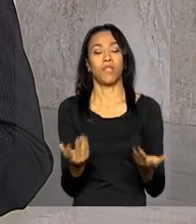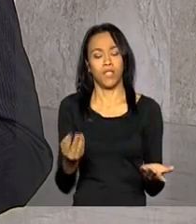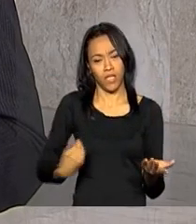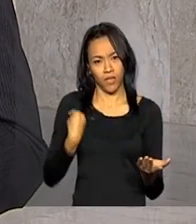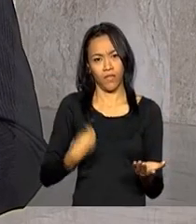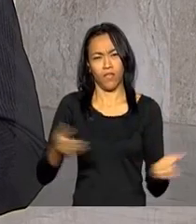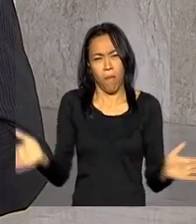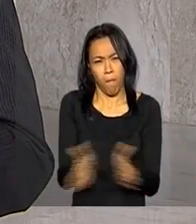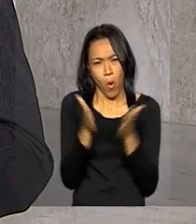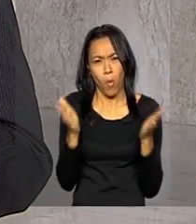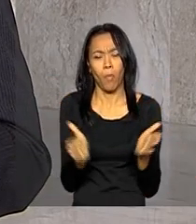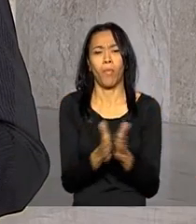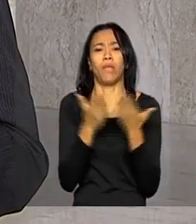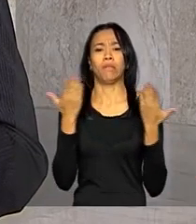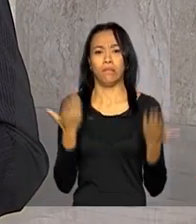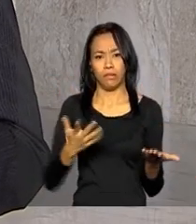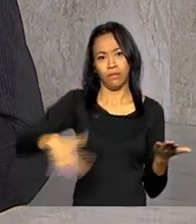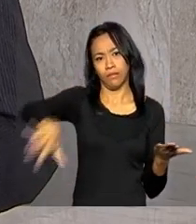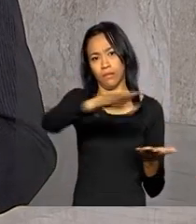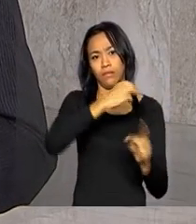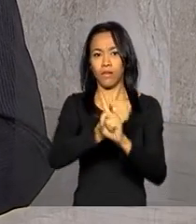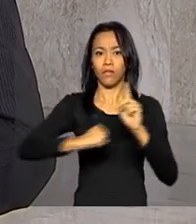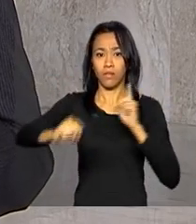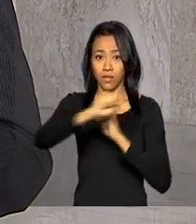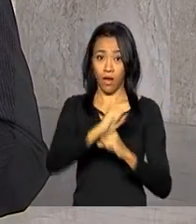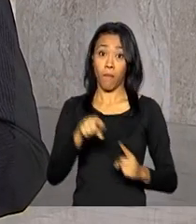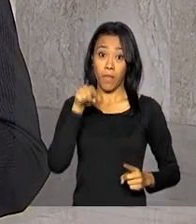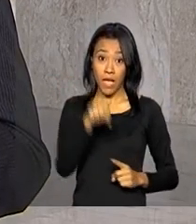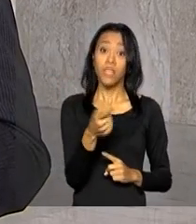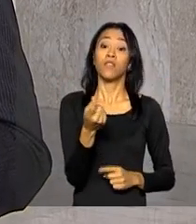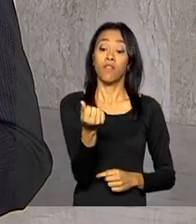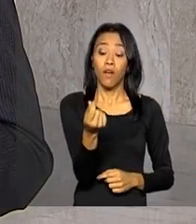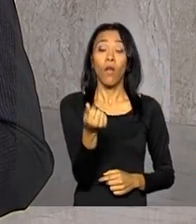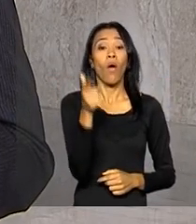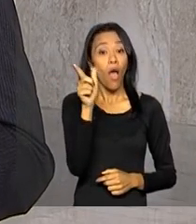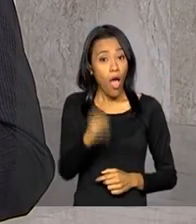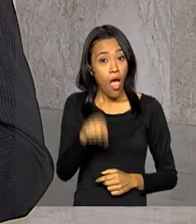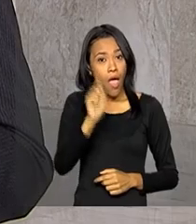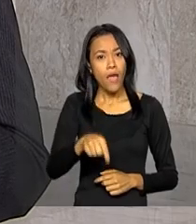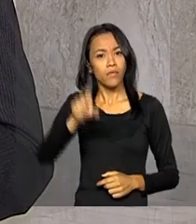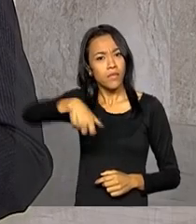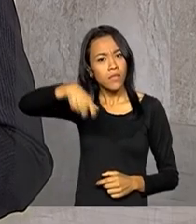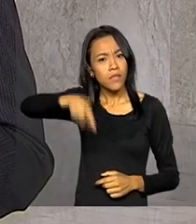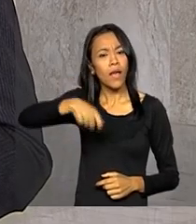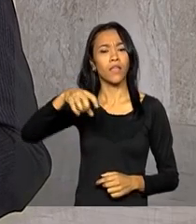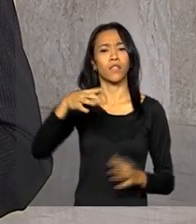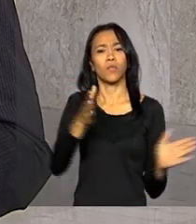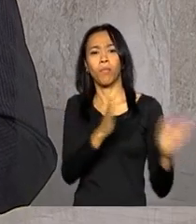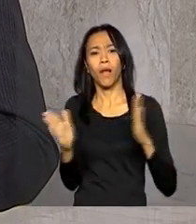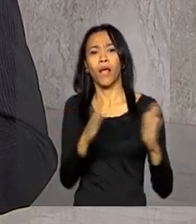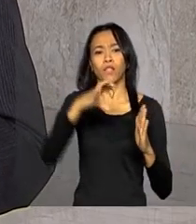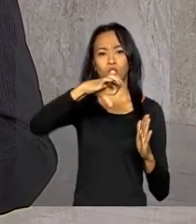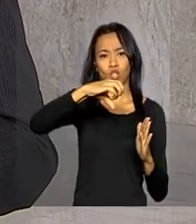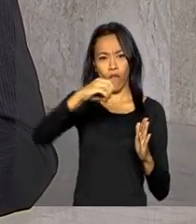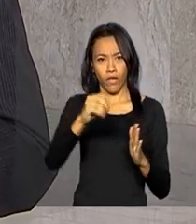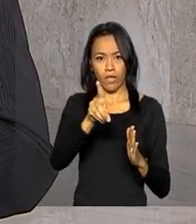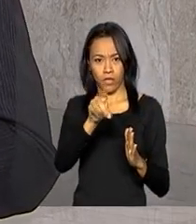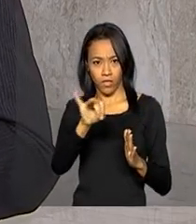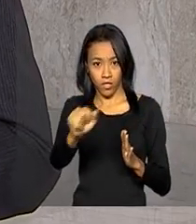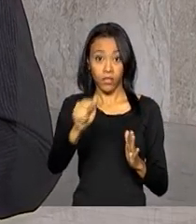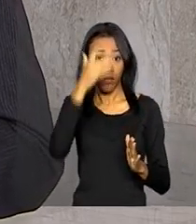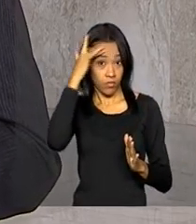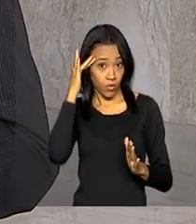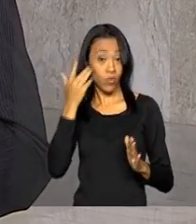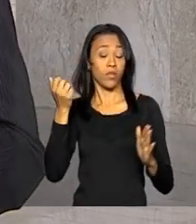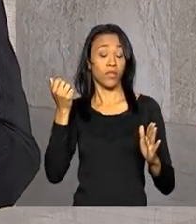pobreza e de vulnerabilidade social. Esses valores ficam disponíveis para saque por 90 dias e os beneficiários